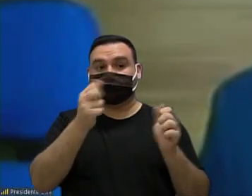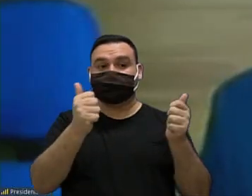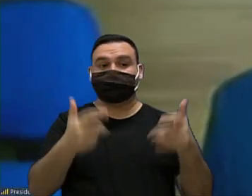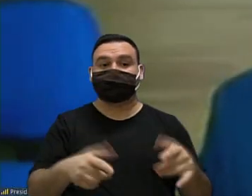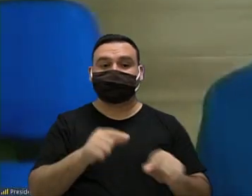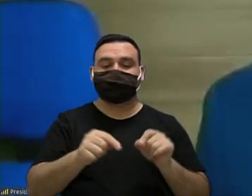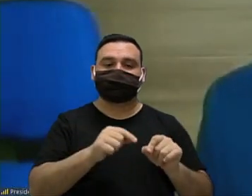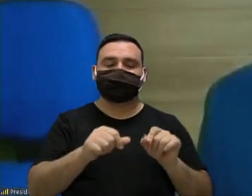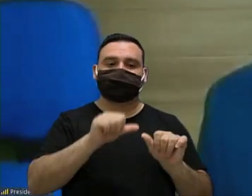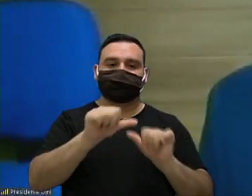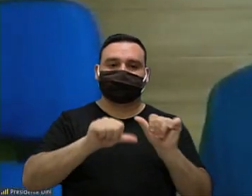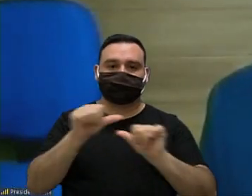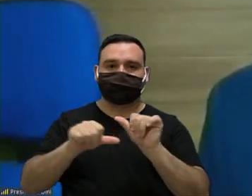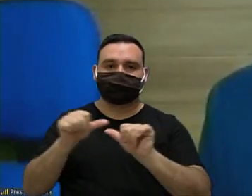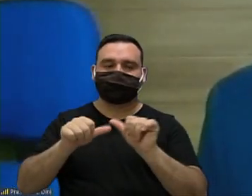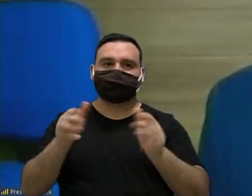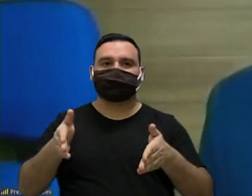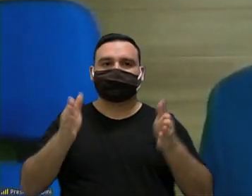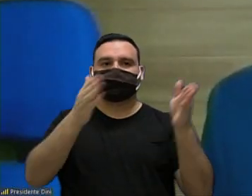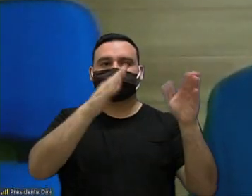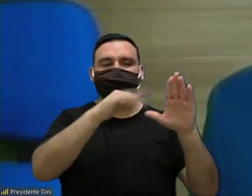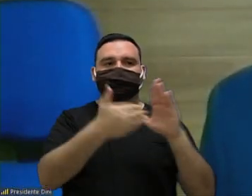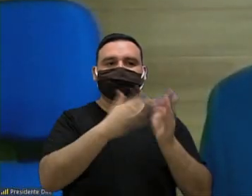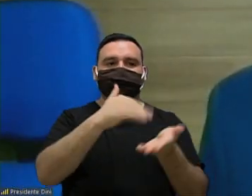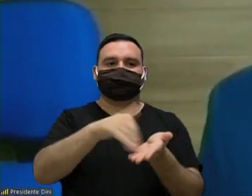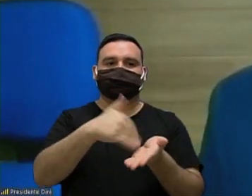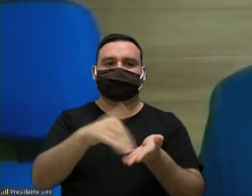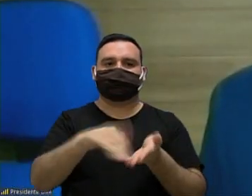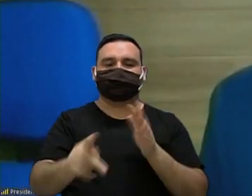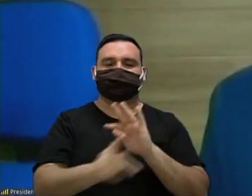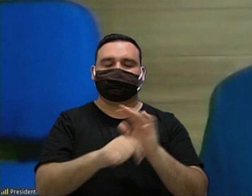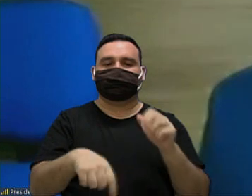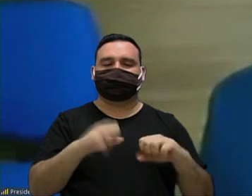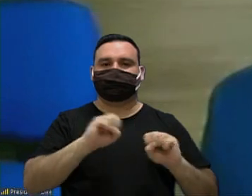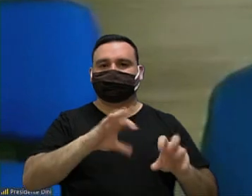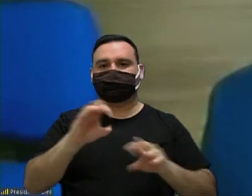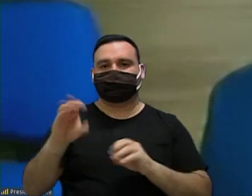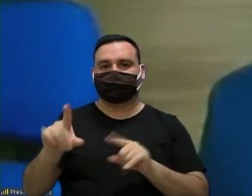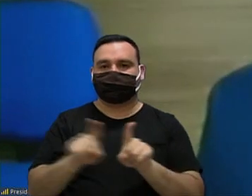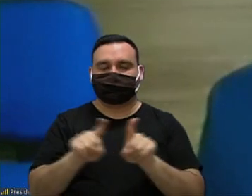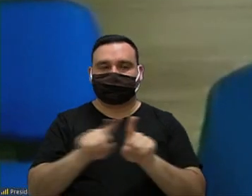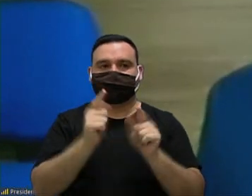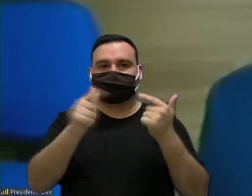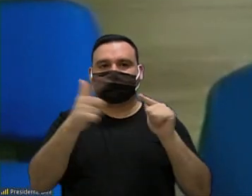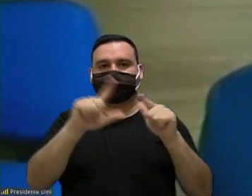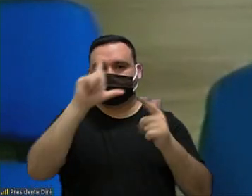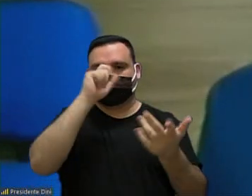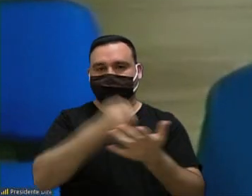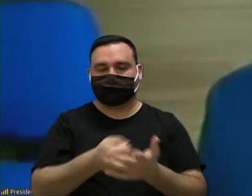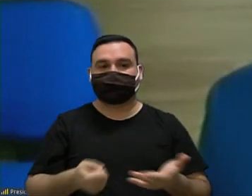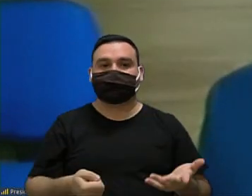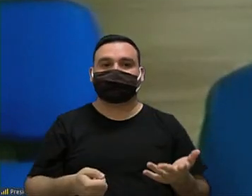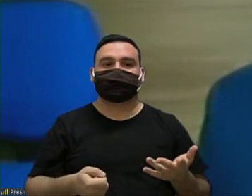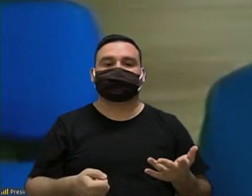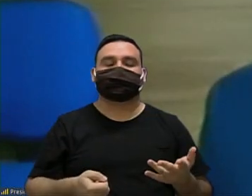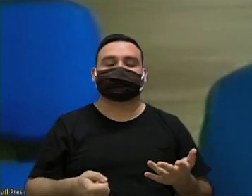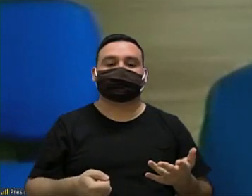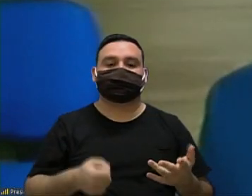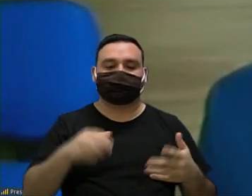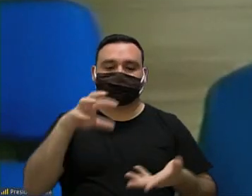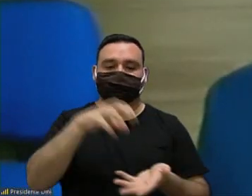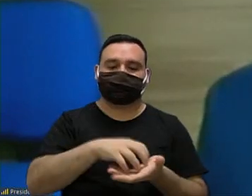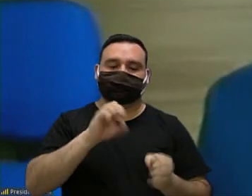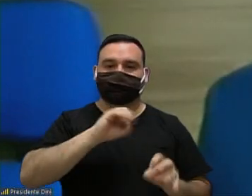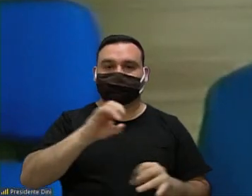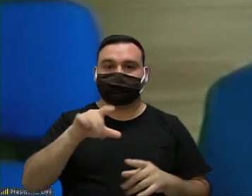reorganização dos próprios públicos da secretária de educação e da outras providências denominações de centro de educação infantil